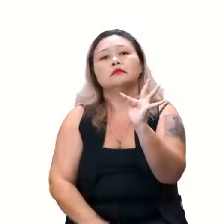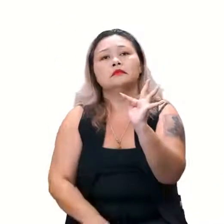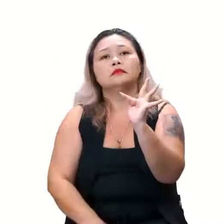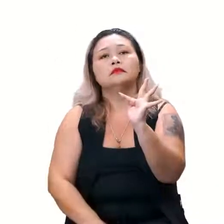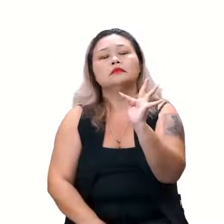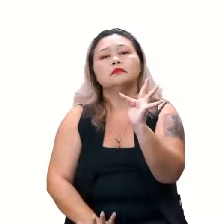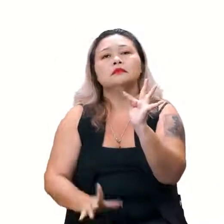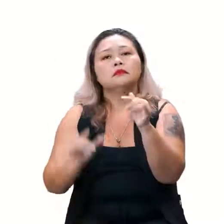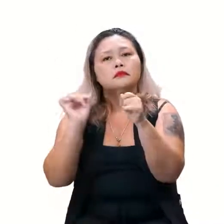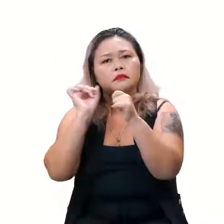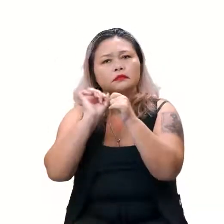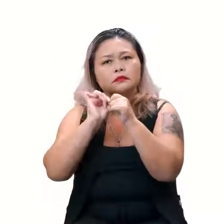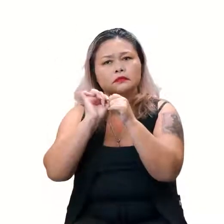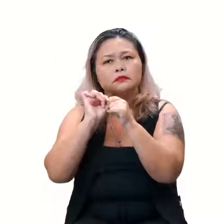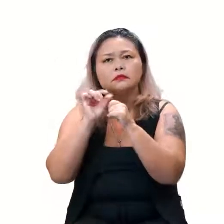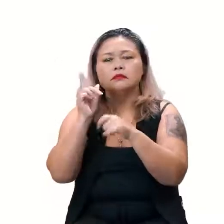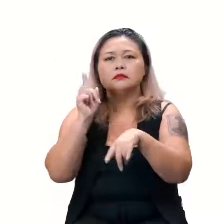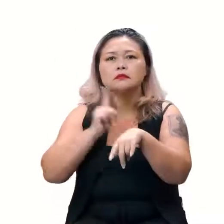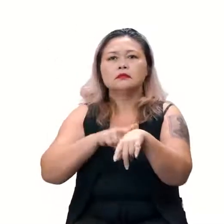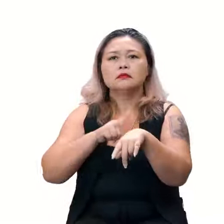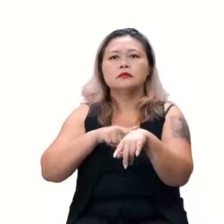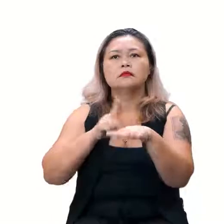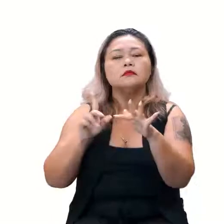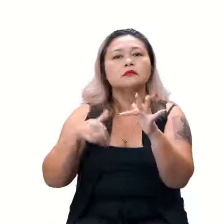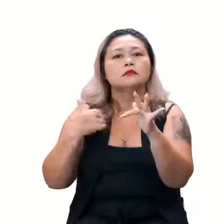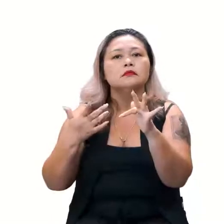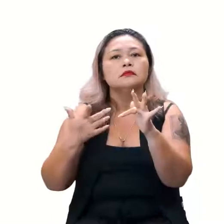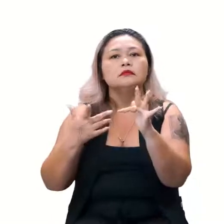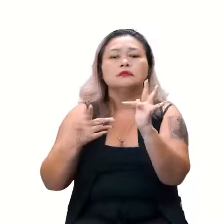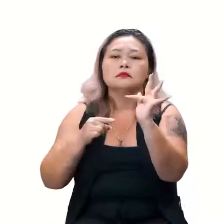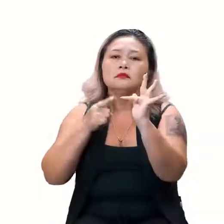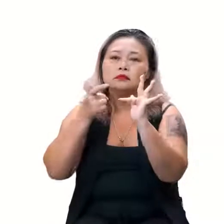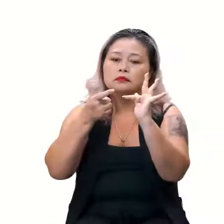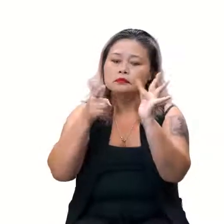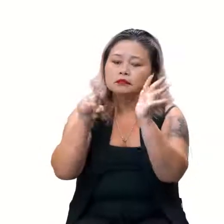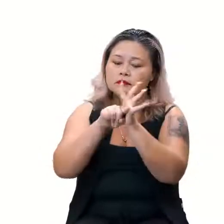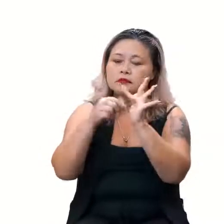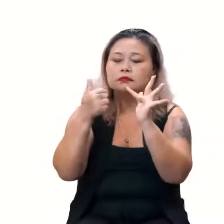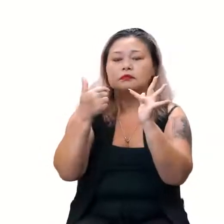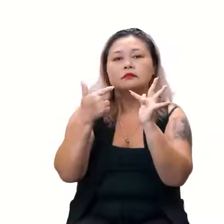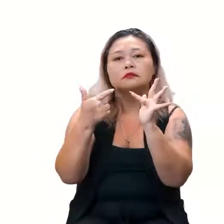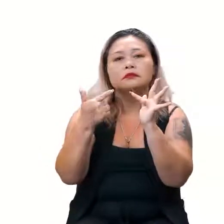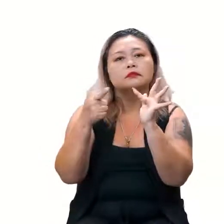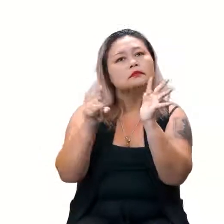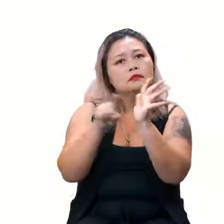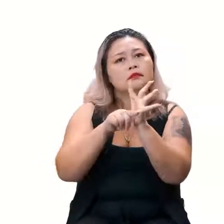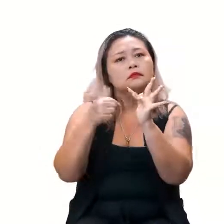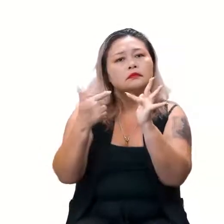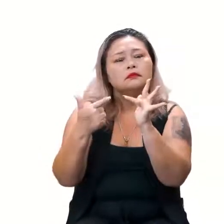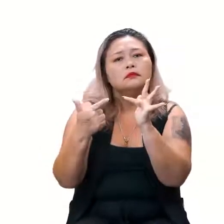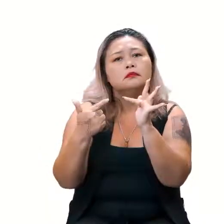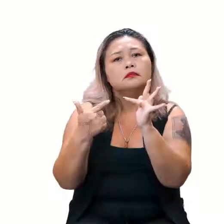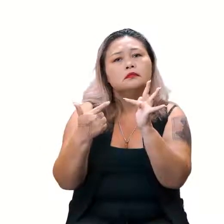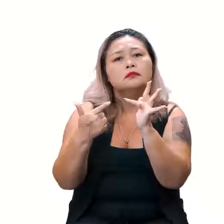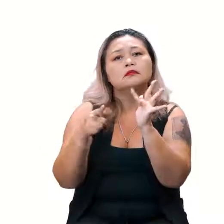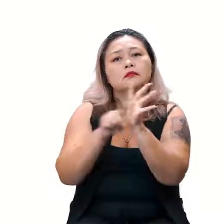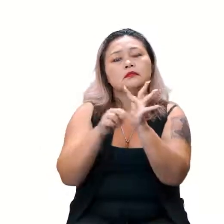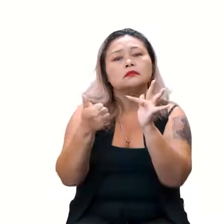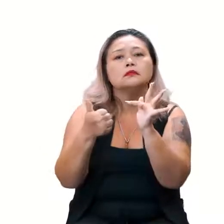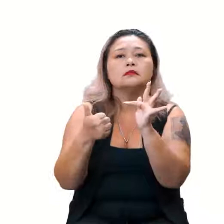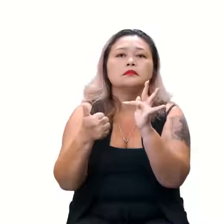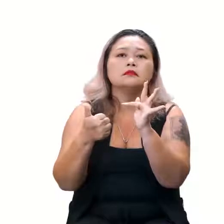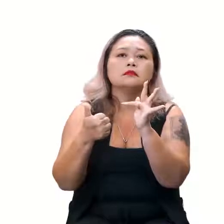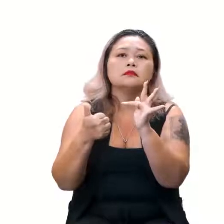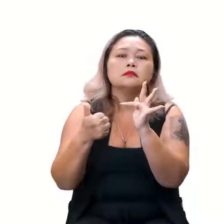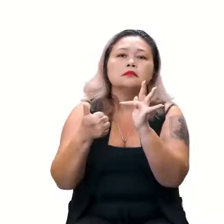fazer aqui um pouquinho, tempo, né? Vamos fazer o F de quem? Menos 2. É. Menos 1. Menos 1. Menos 1. Vamos fazer o F de menos